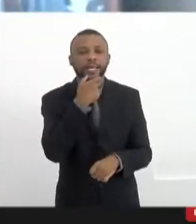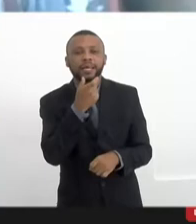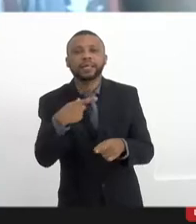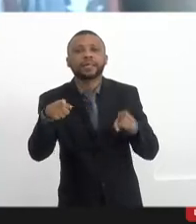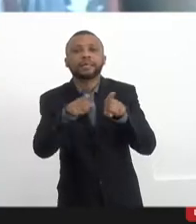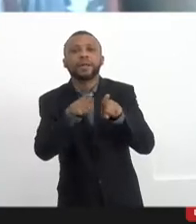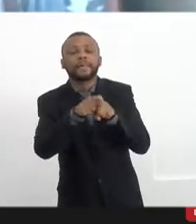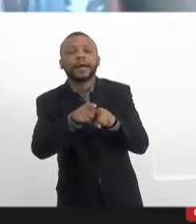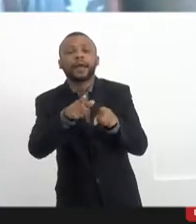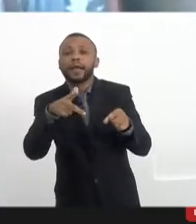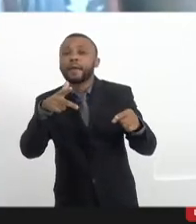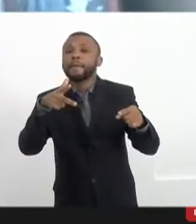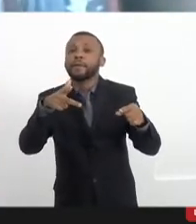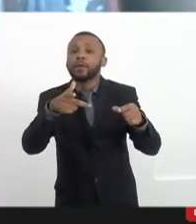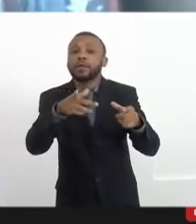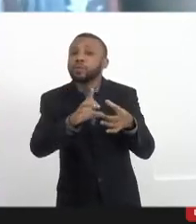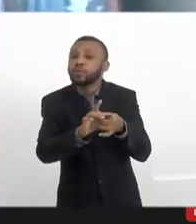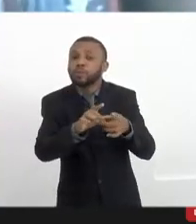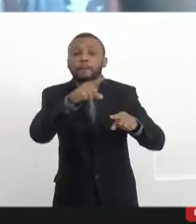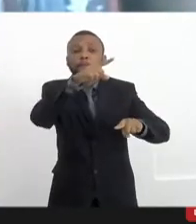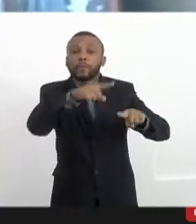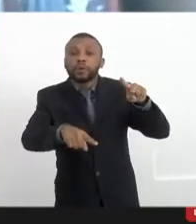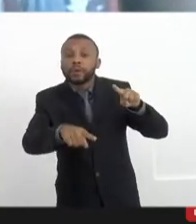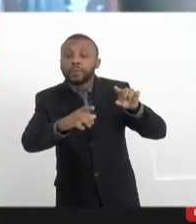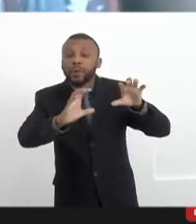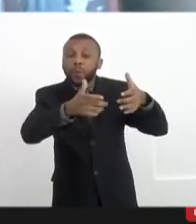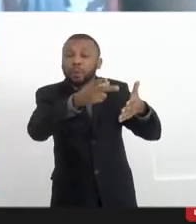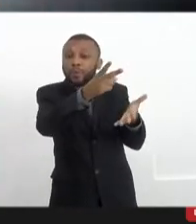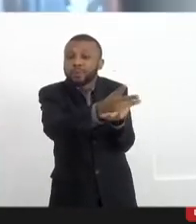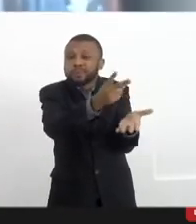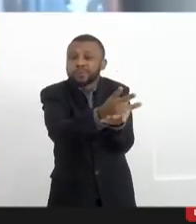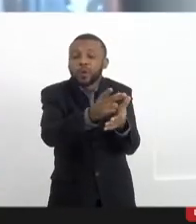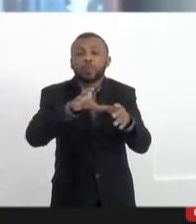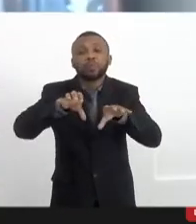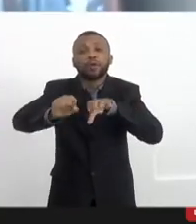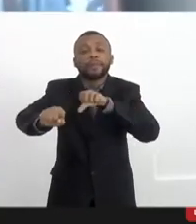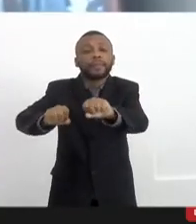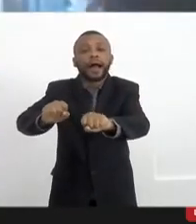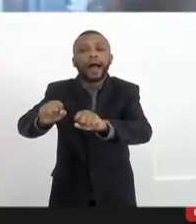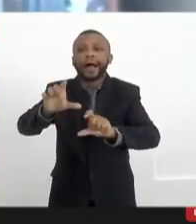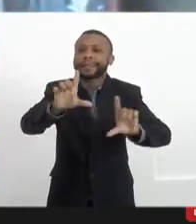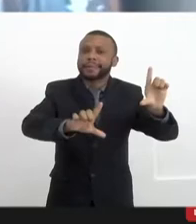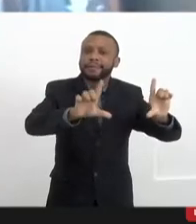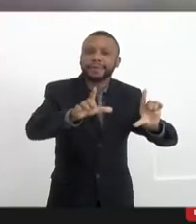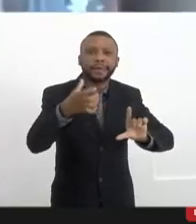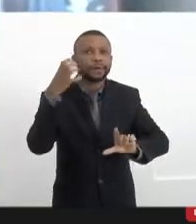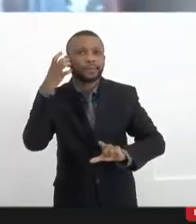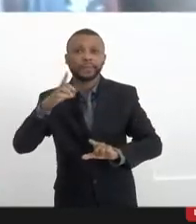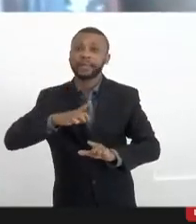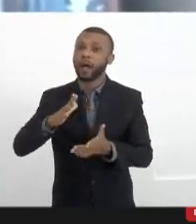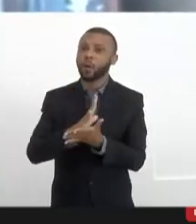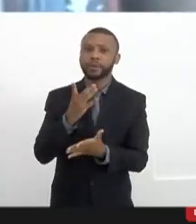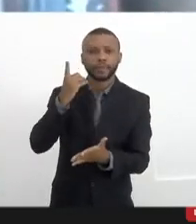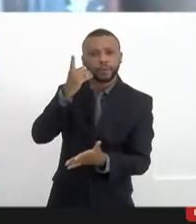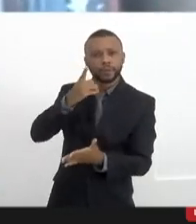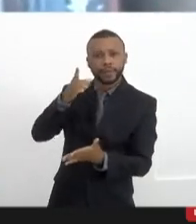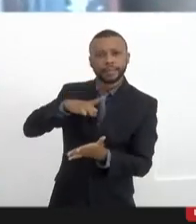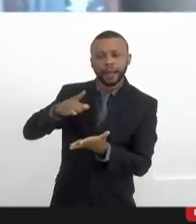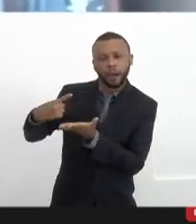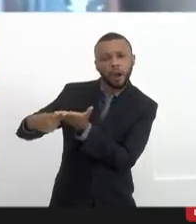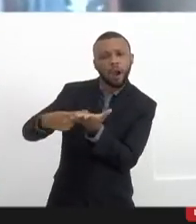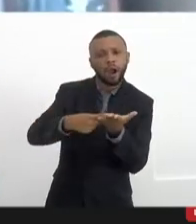grupo dominar a TV, o jornal, a rádio e ter deputados que têm concessões que vão se ampliando